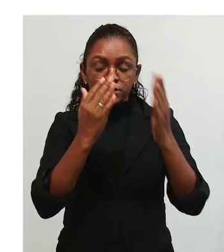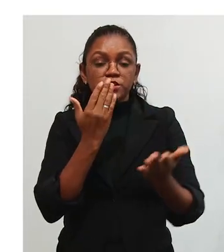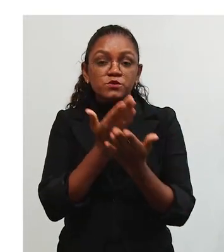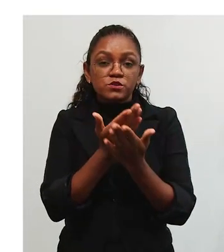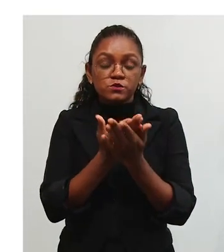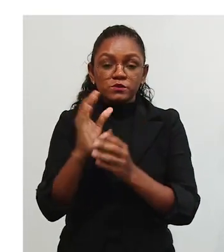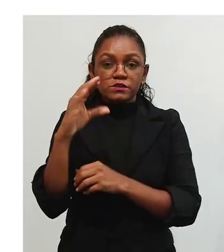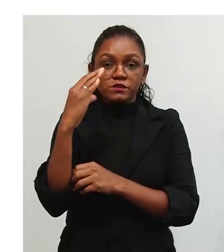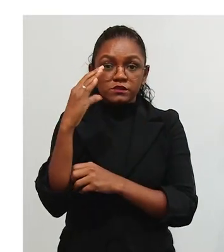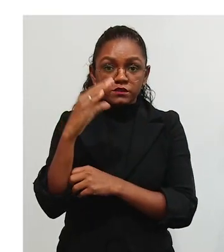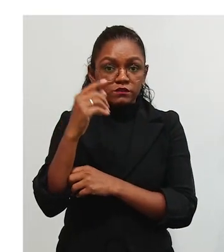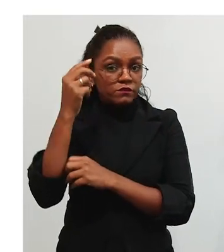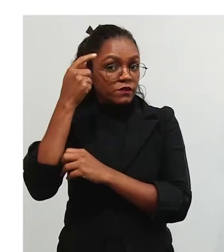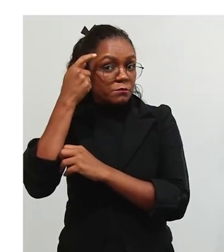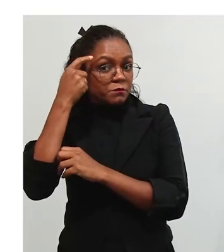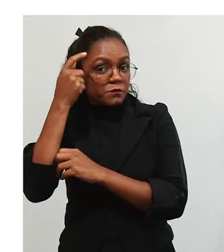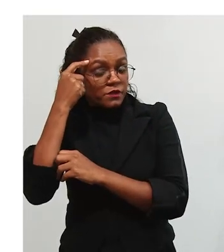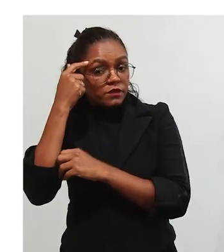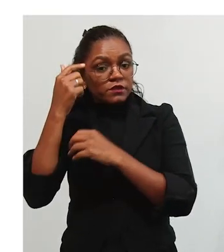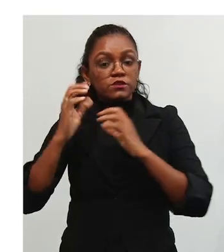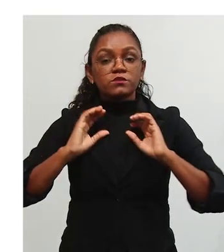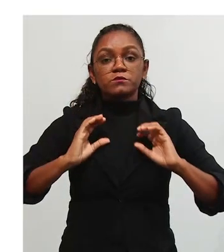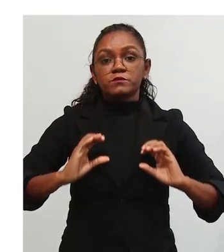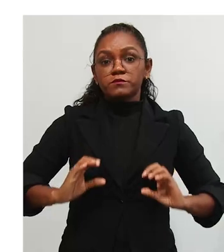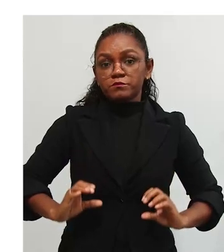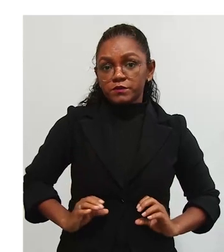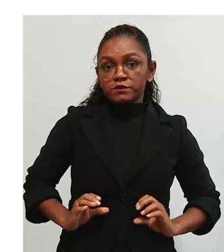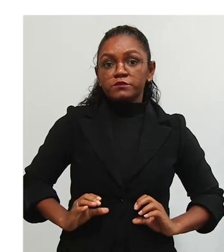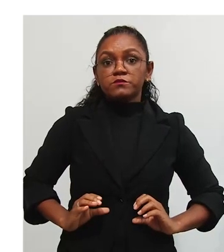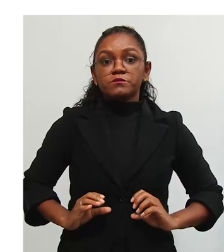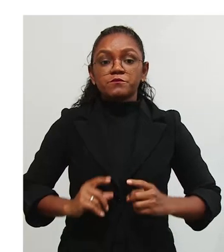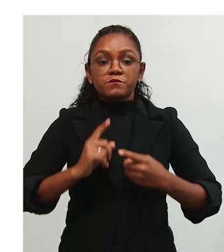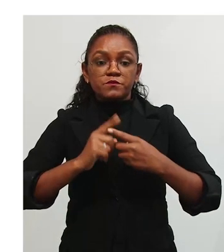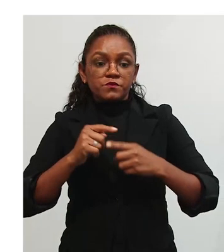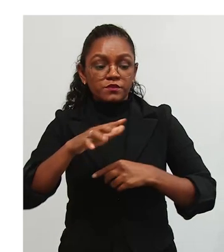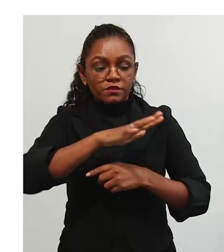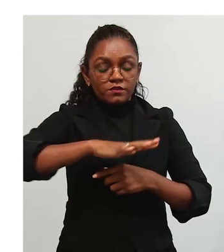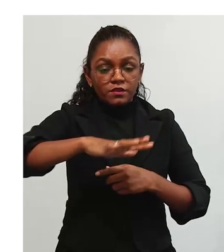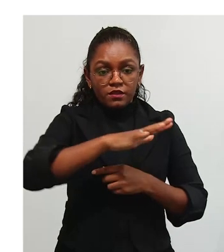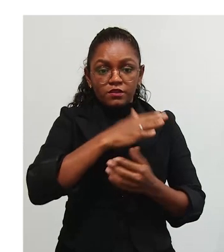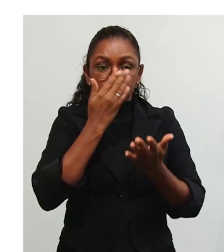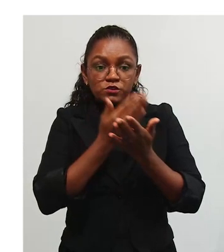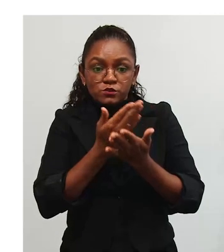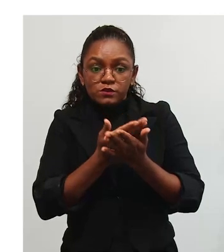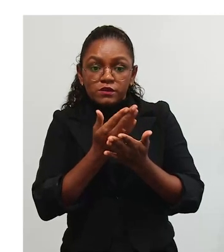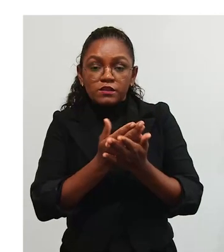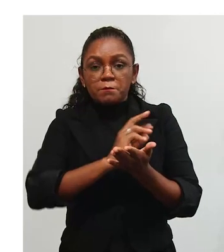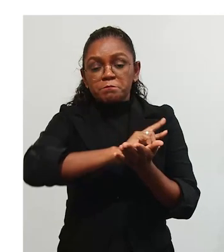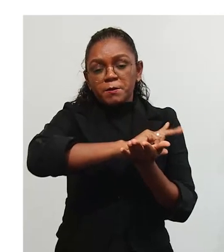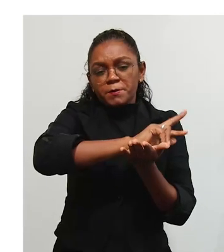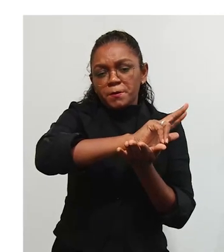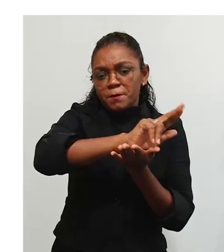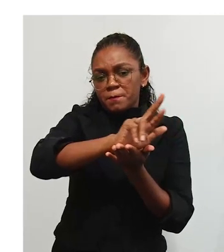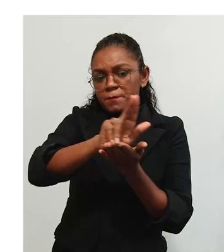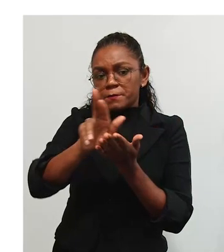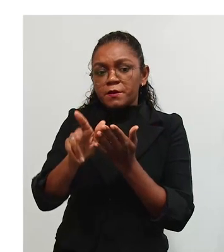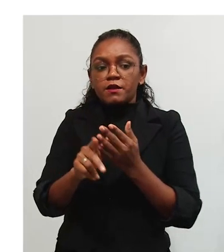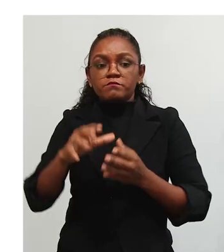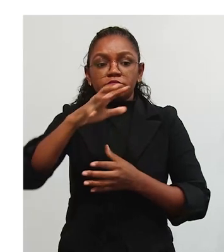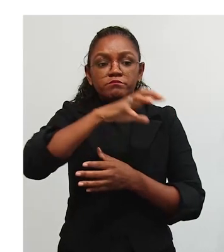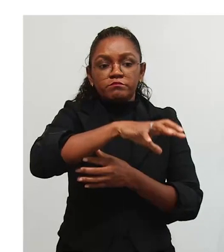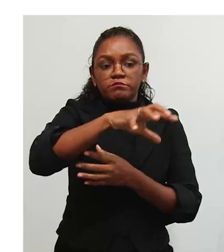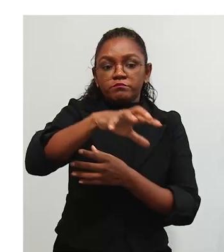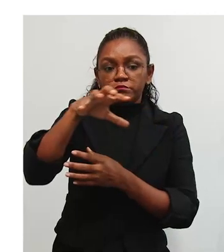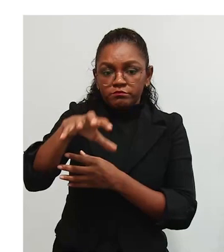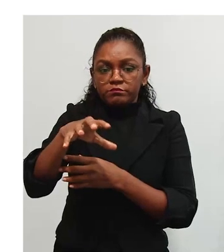é o estudo científico da mente e do comportamento. O estudo dessa área é multifacetado e inclui subcampos, como vocês todos já